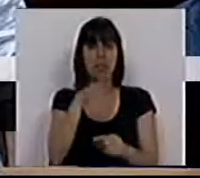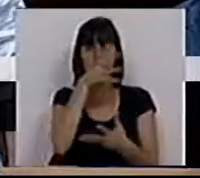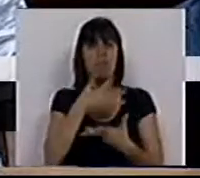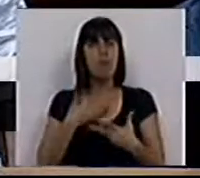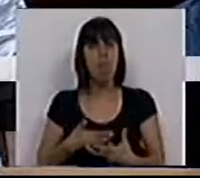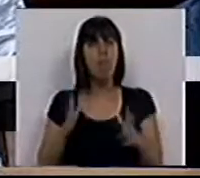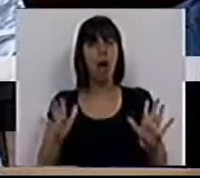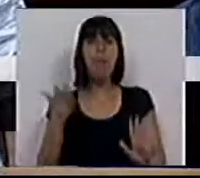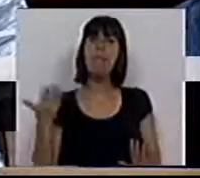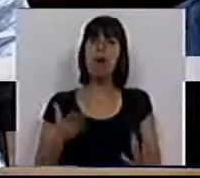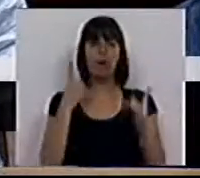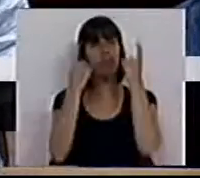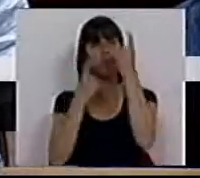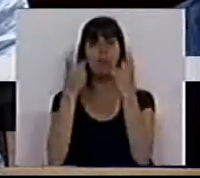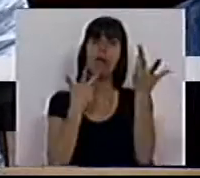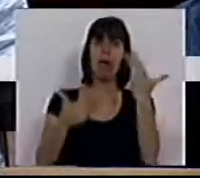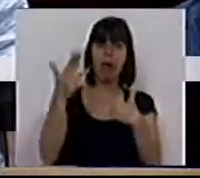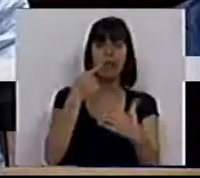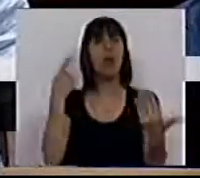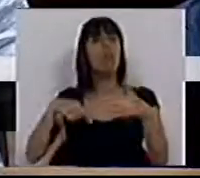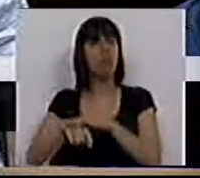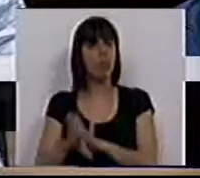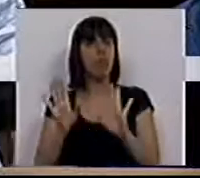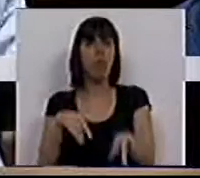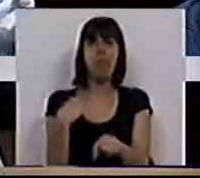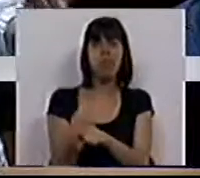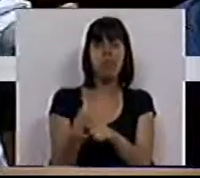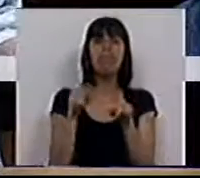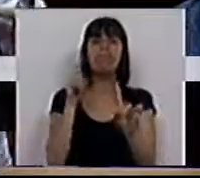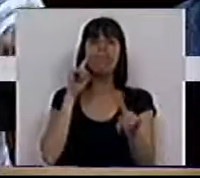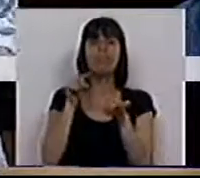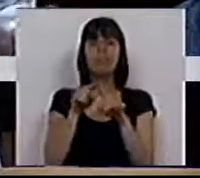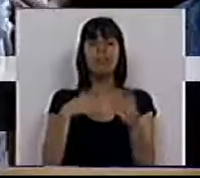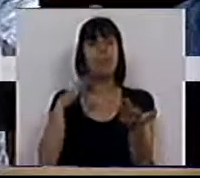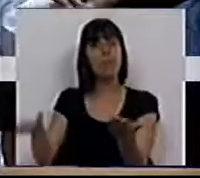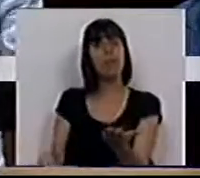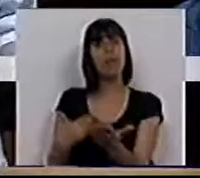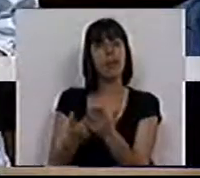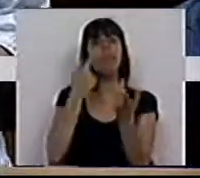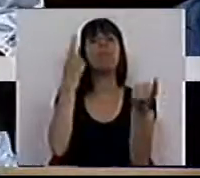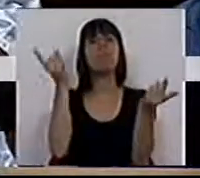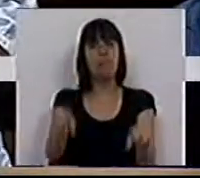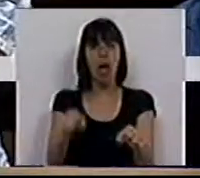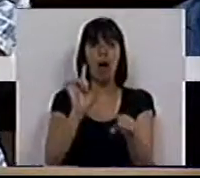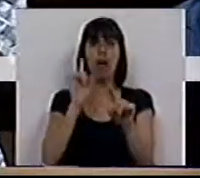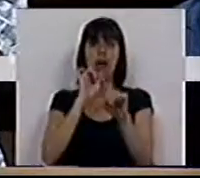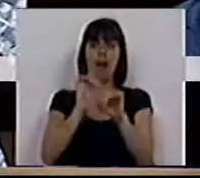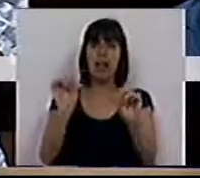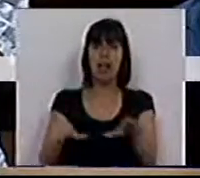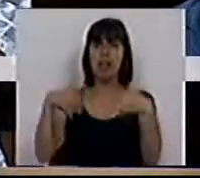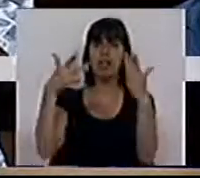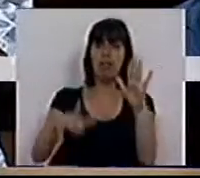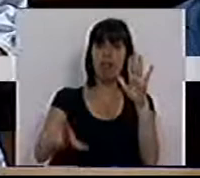dramática, merece uma reflexão crítica e profunda e é também neste sentido que apresentamos mais uma vez esta iniciativa